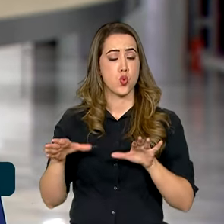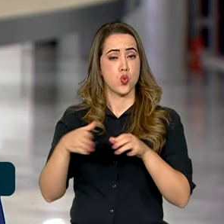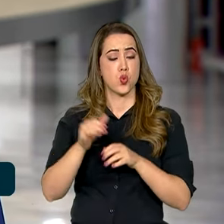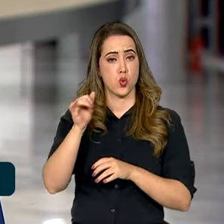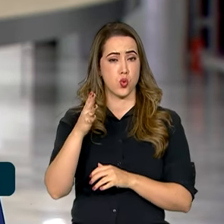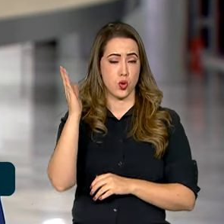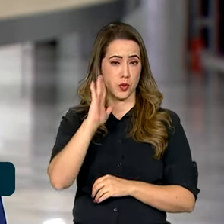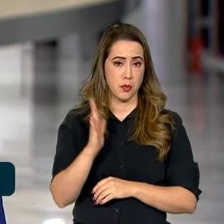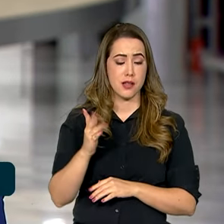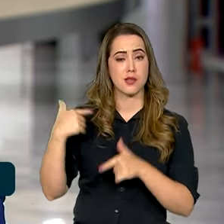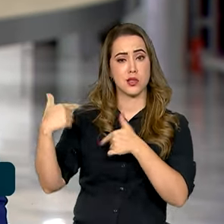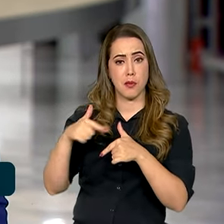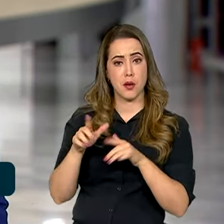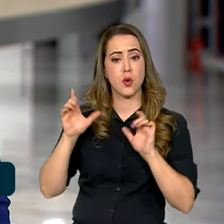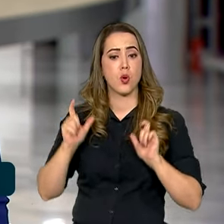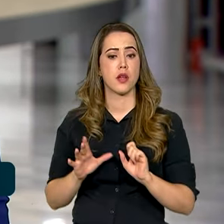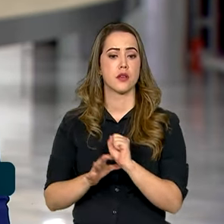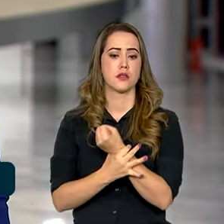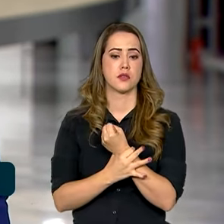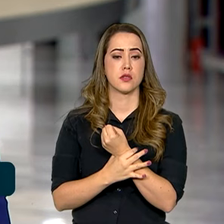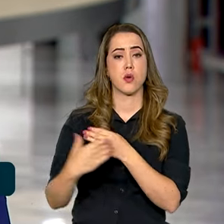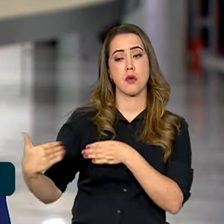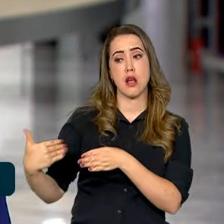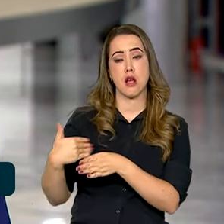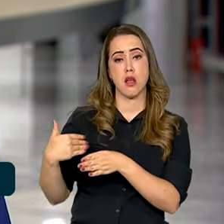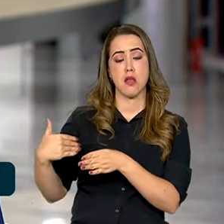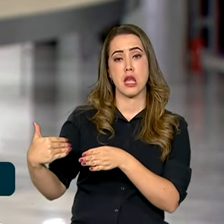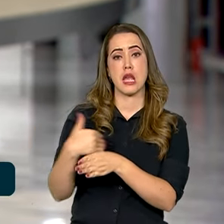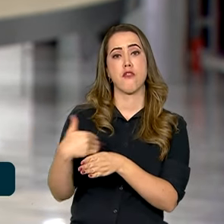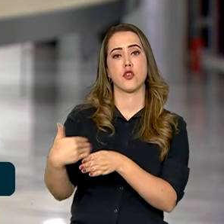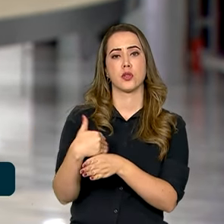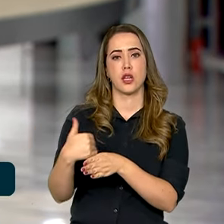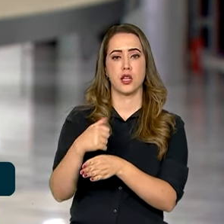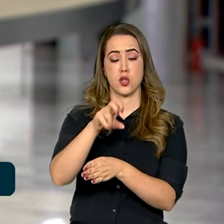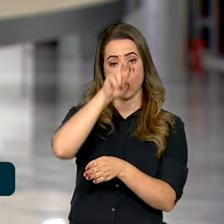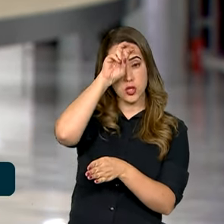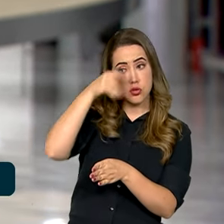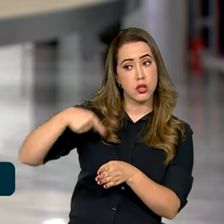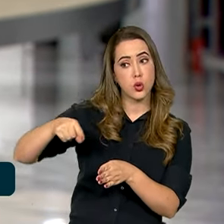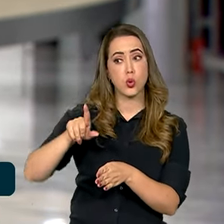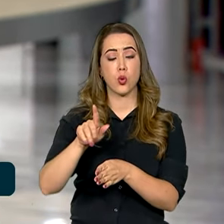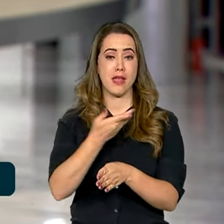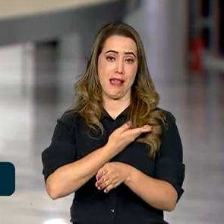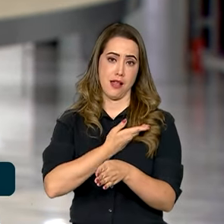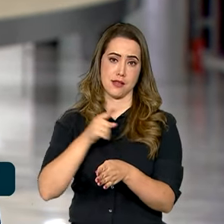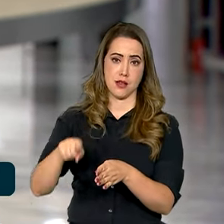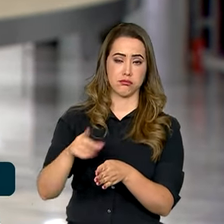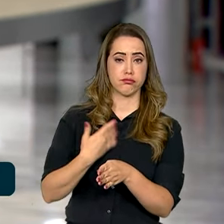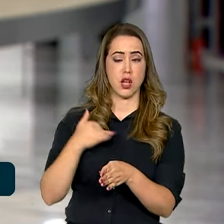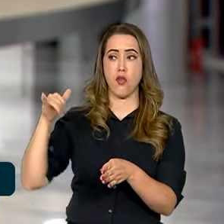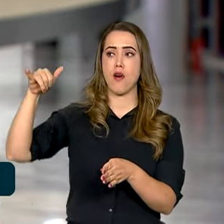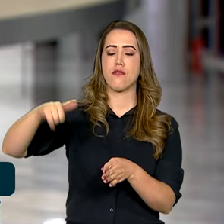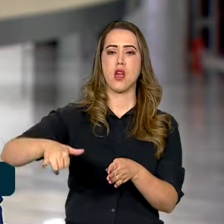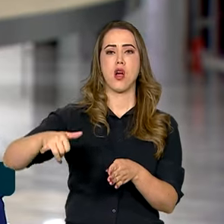para criar uma passagem segura na fronteira com o Egito. O avião presidencial aguarda em Cairo para